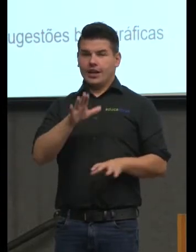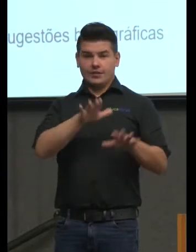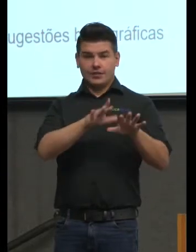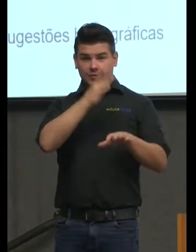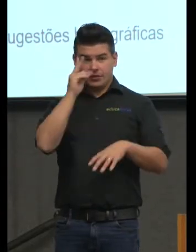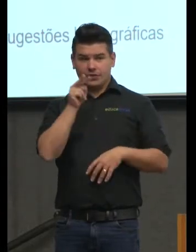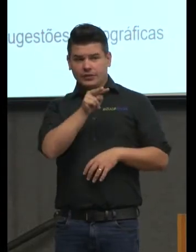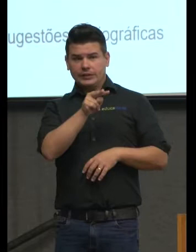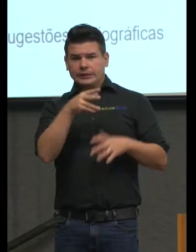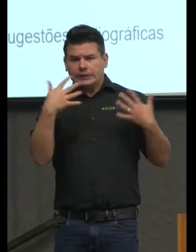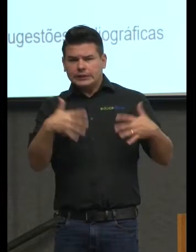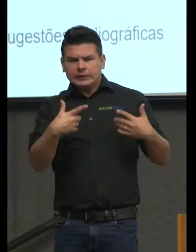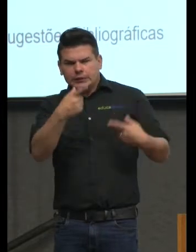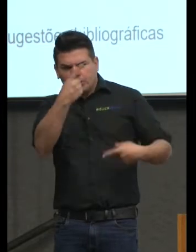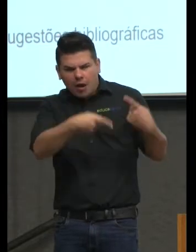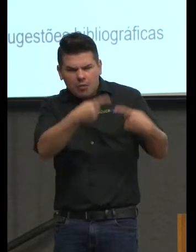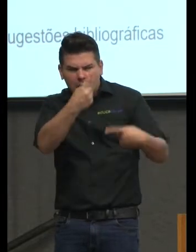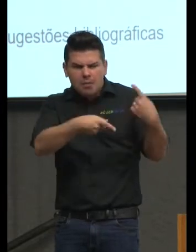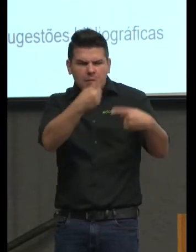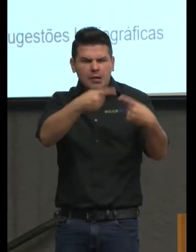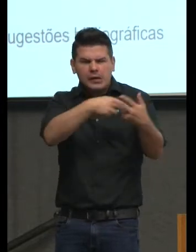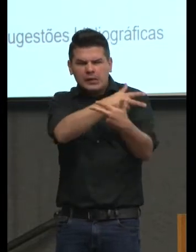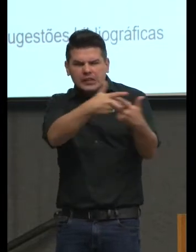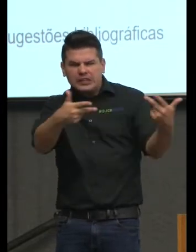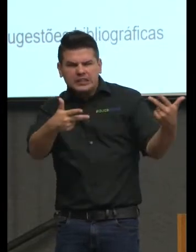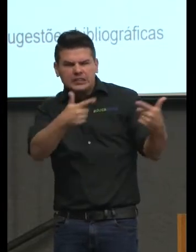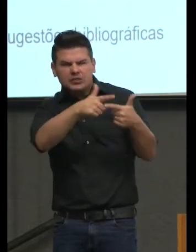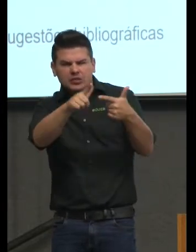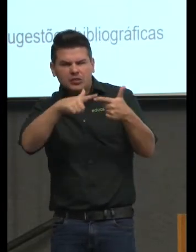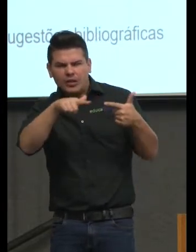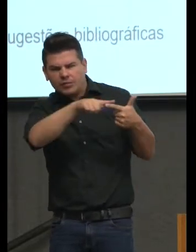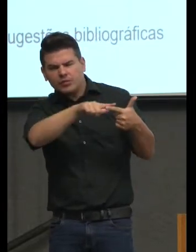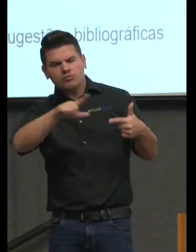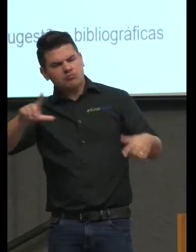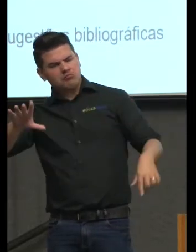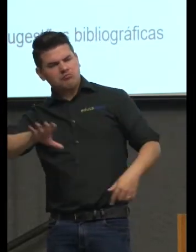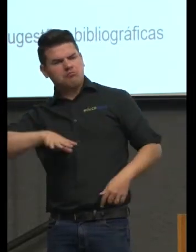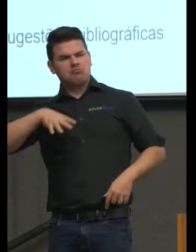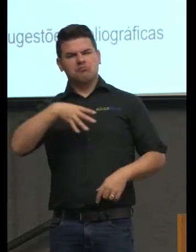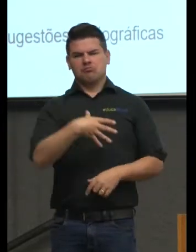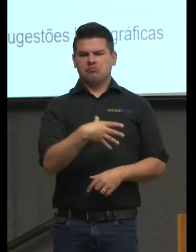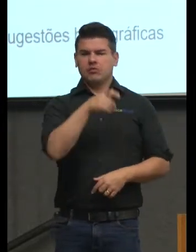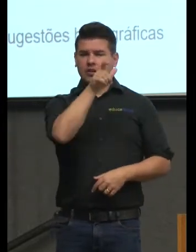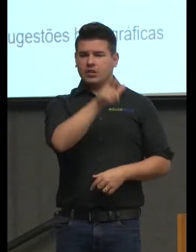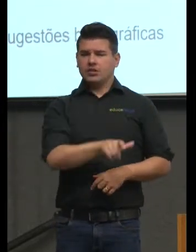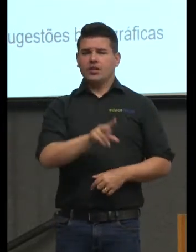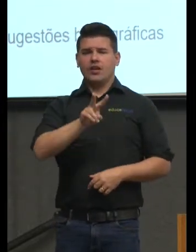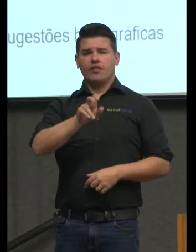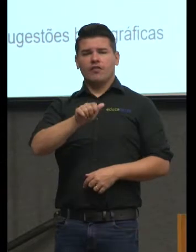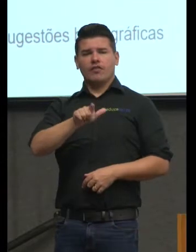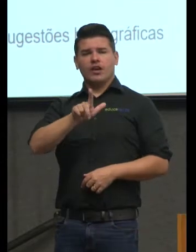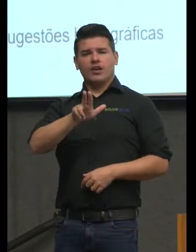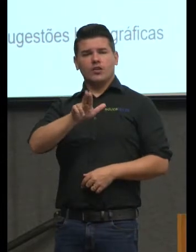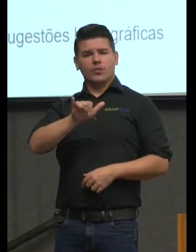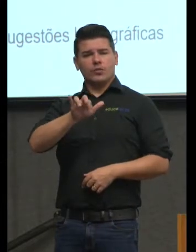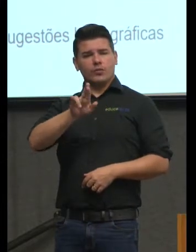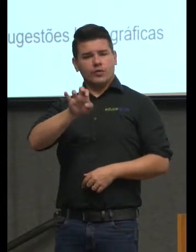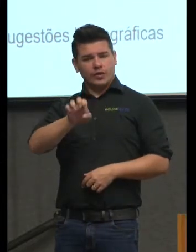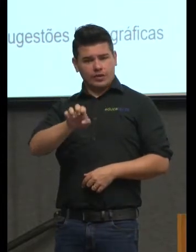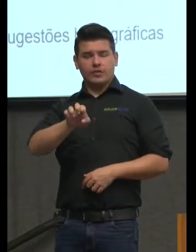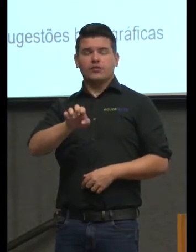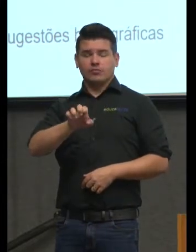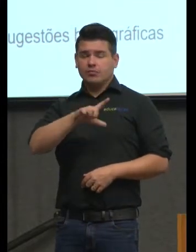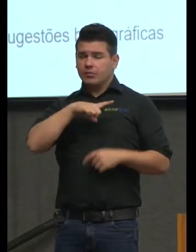de luta e defesa ele tem muito valor e para viver há de ser muito valente